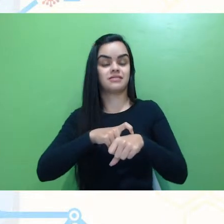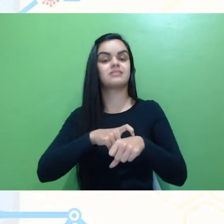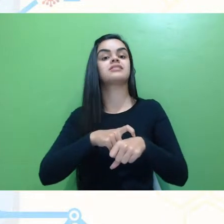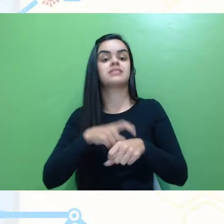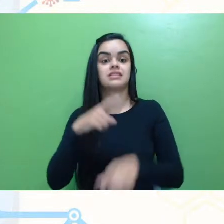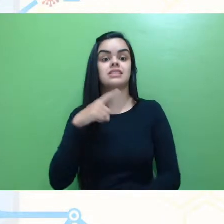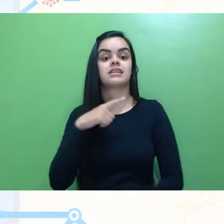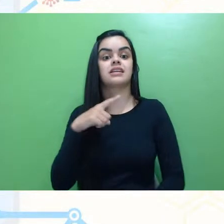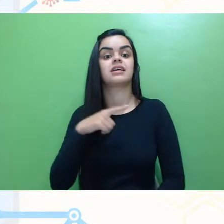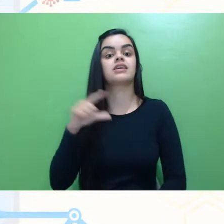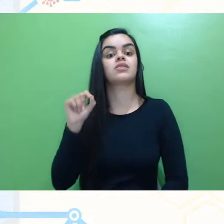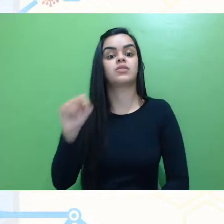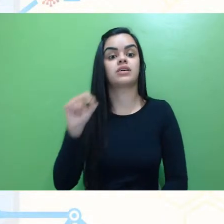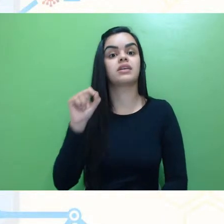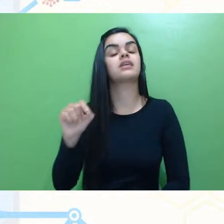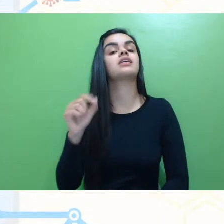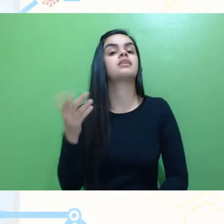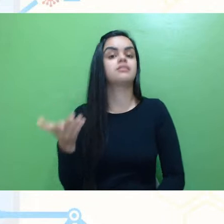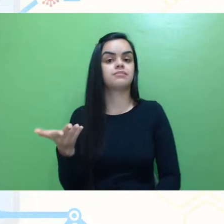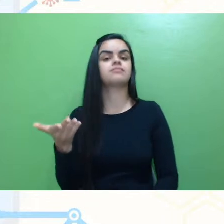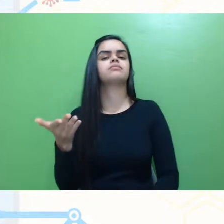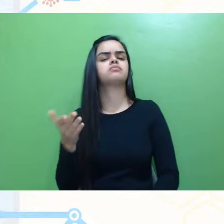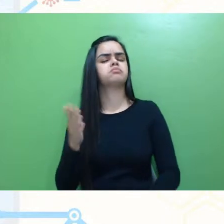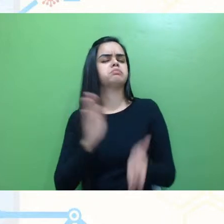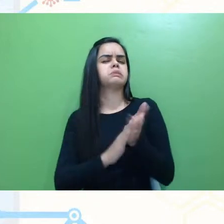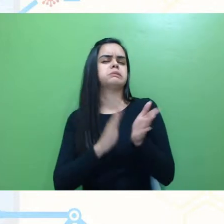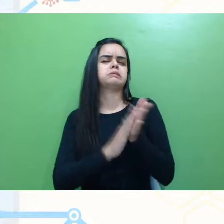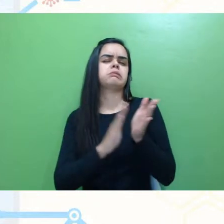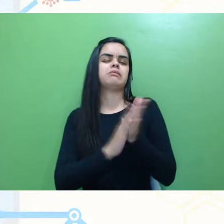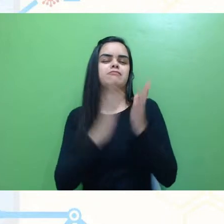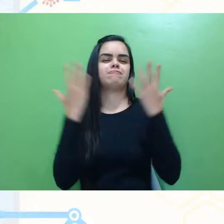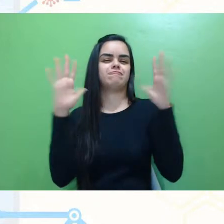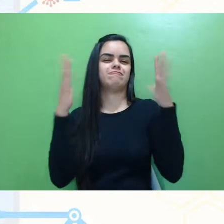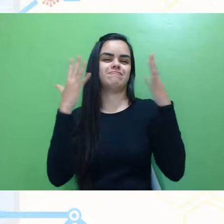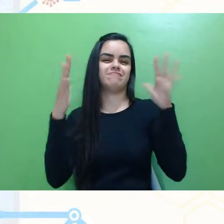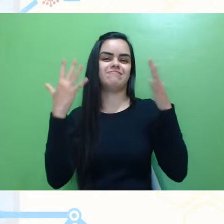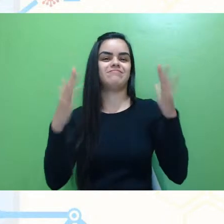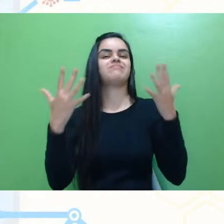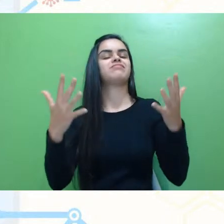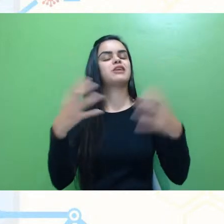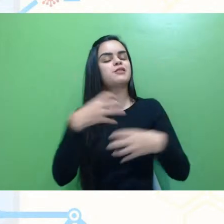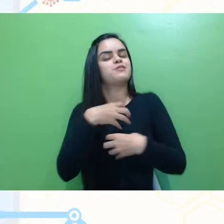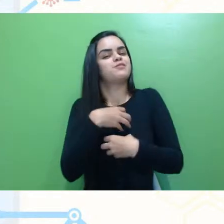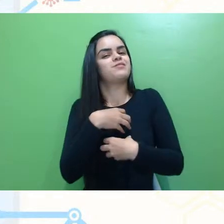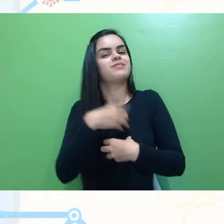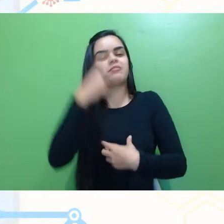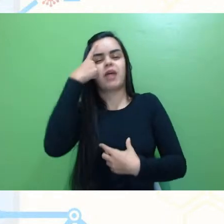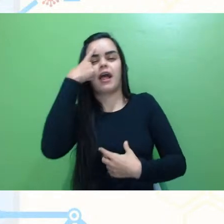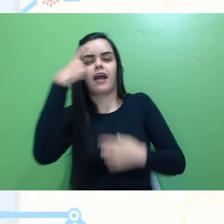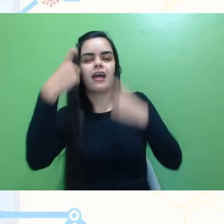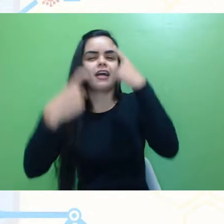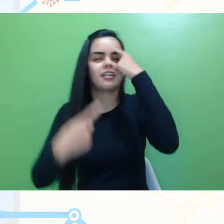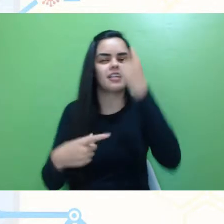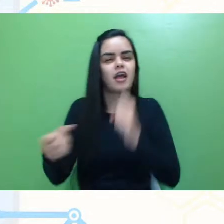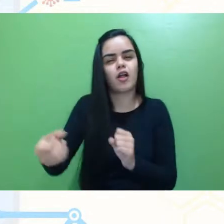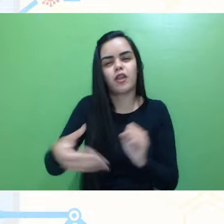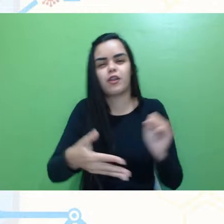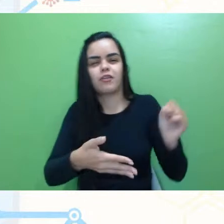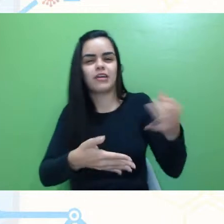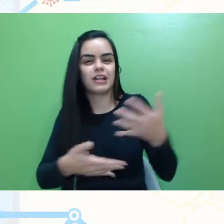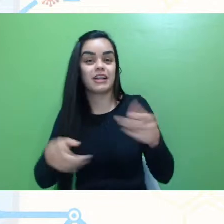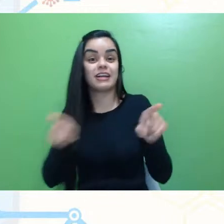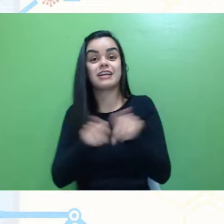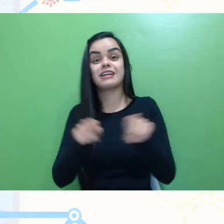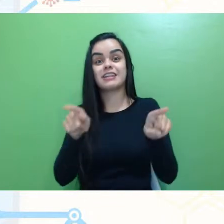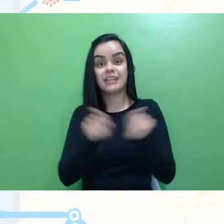mais do que de parabéns pela energia, pelas ideias, pela criatividade, pela